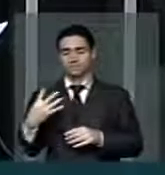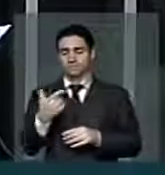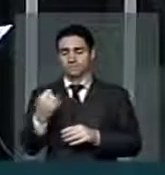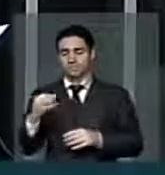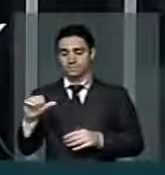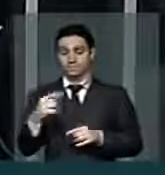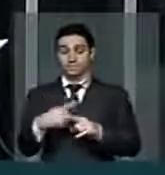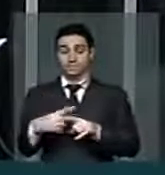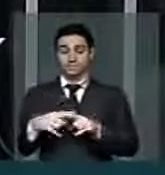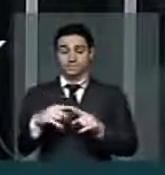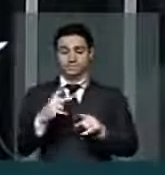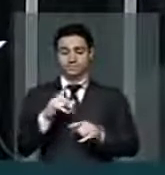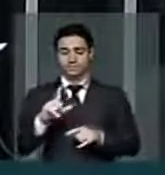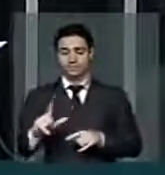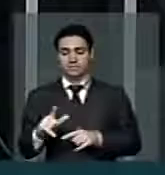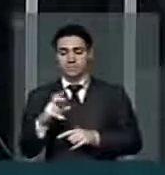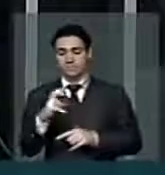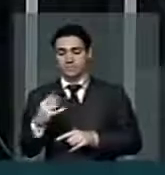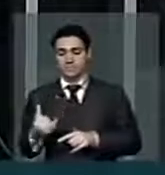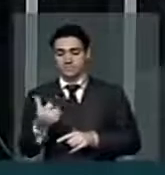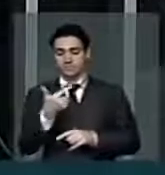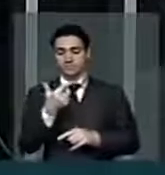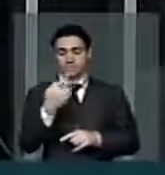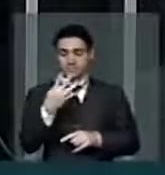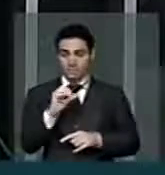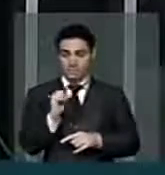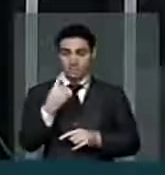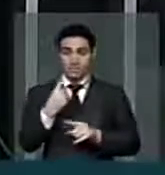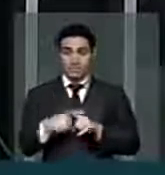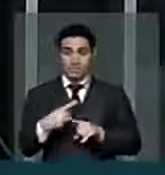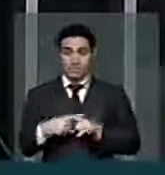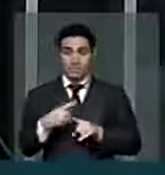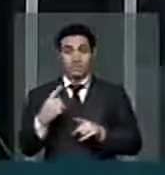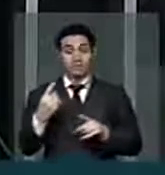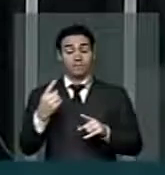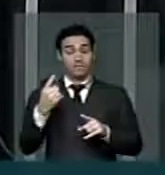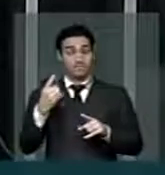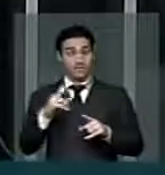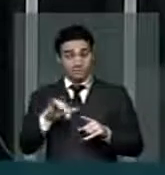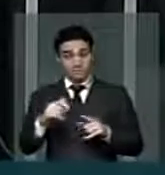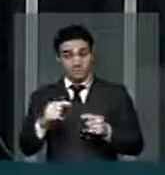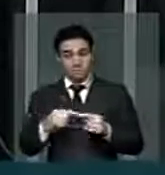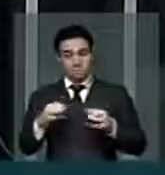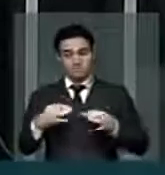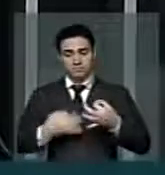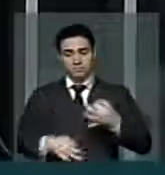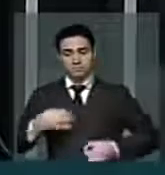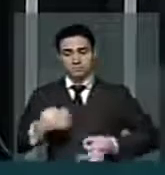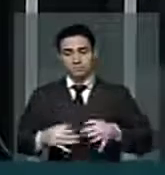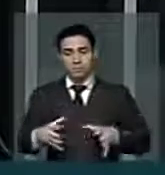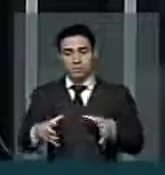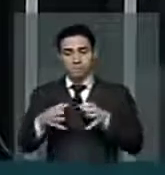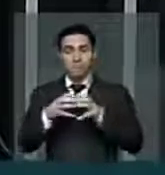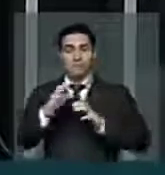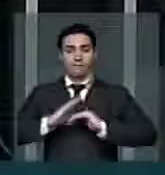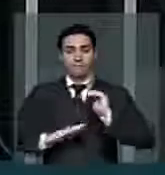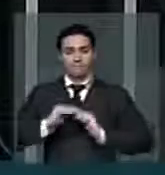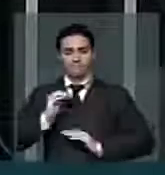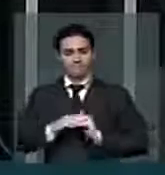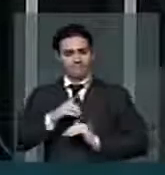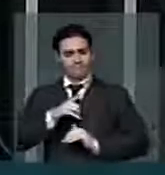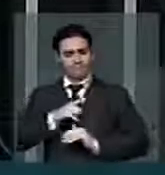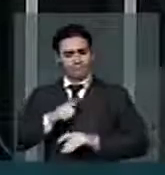e do PL 5649, porque eu entendo que vão fazer justiça a essa categoria que tanto